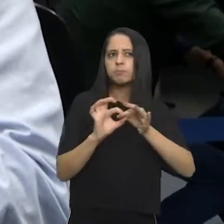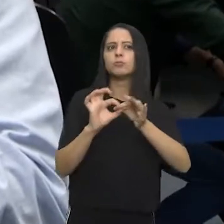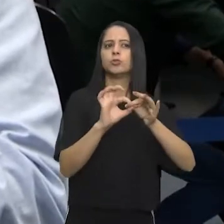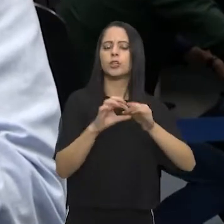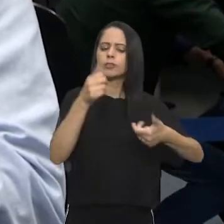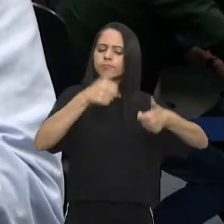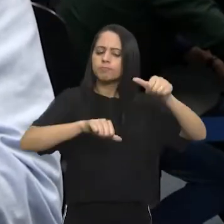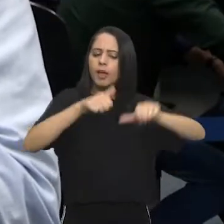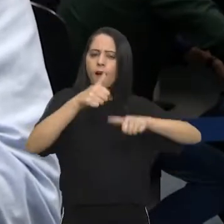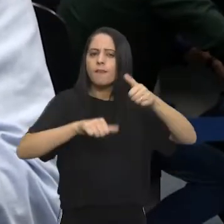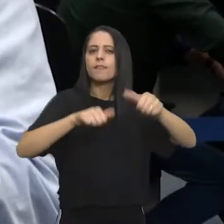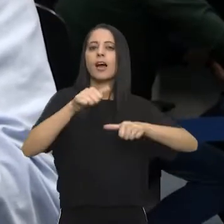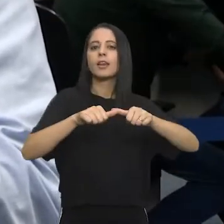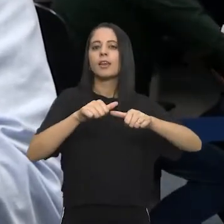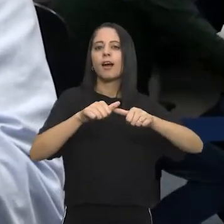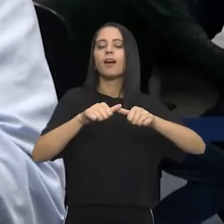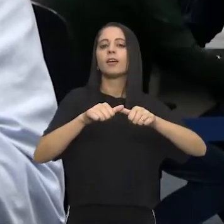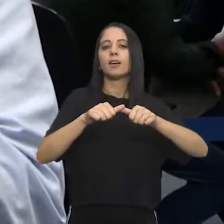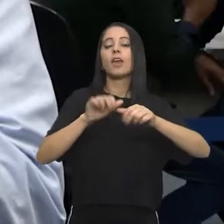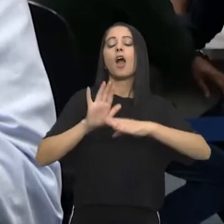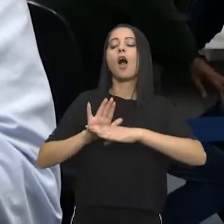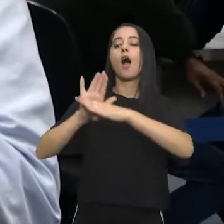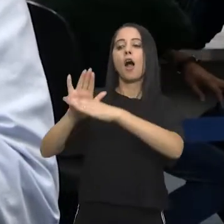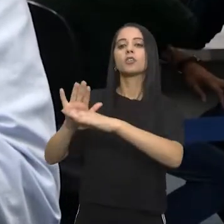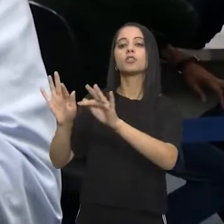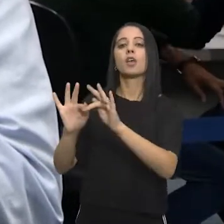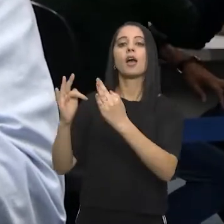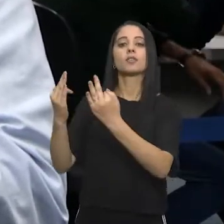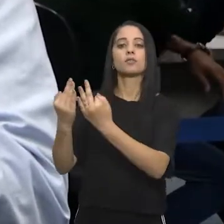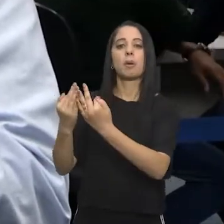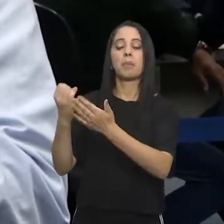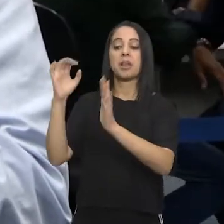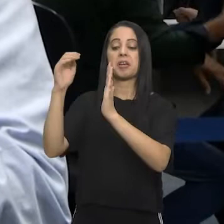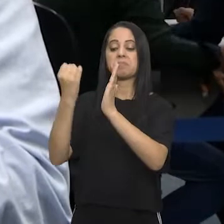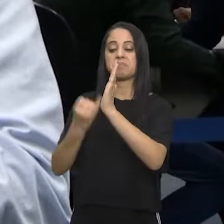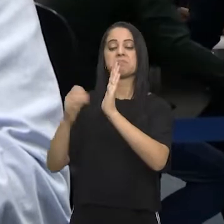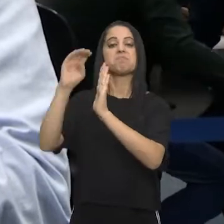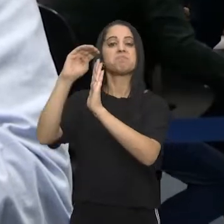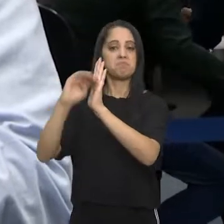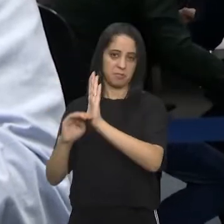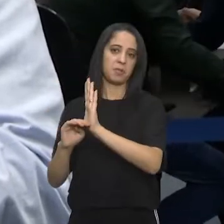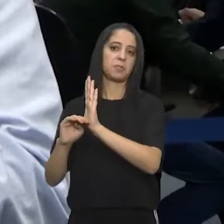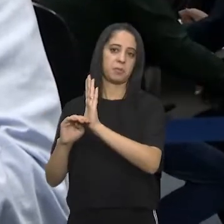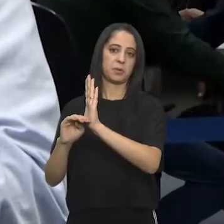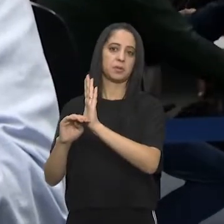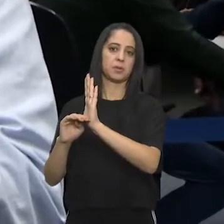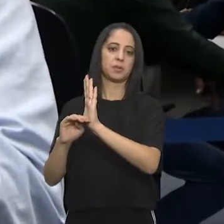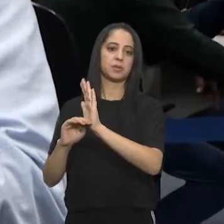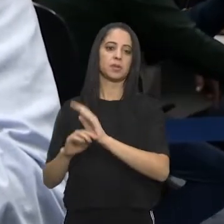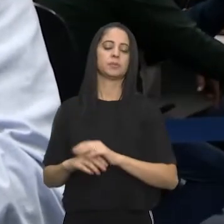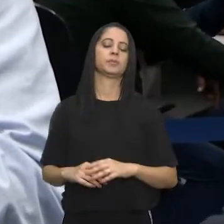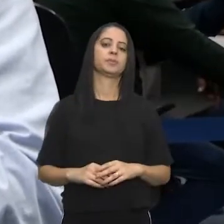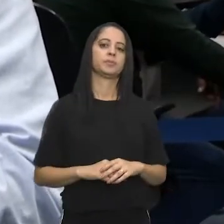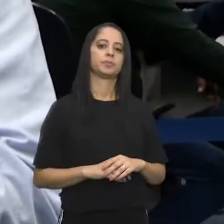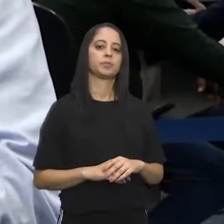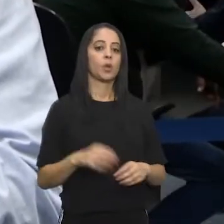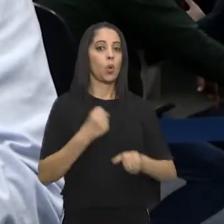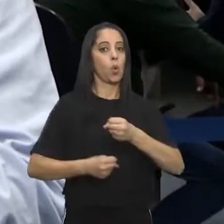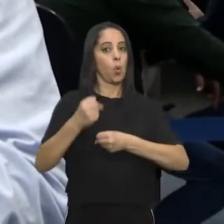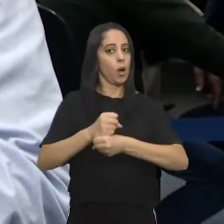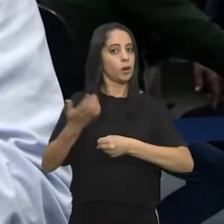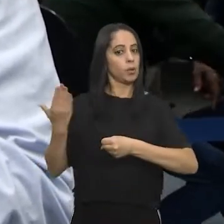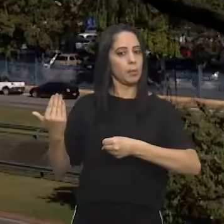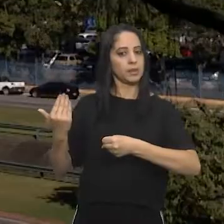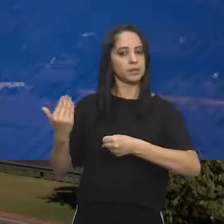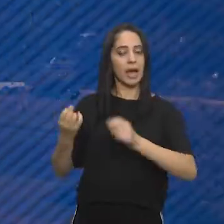importantíssima para que a gente possa fazer essa justiça tributária também Que é papel dessa casa, é papel da Prefeitura e o que a própria